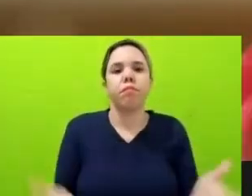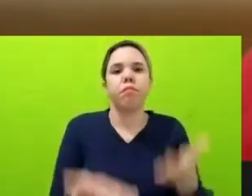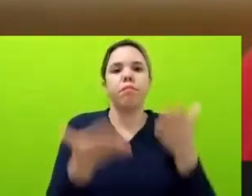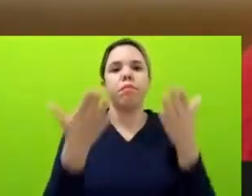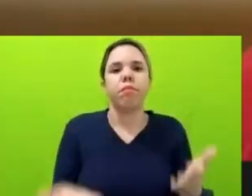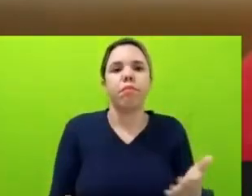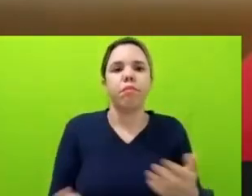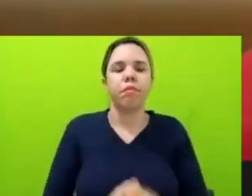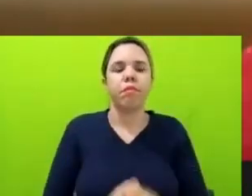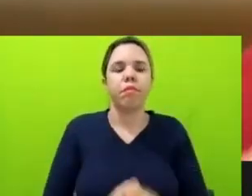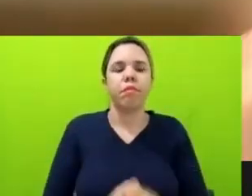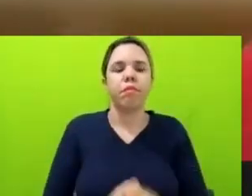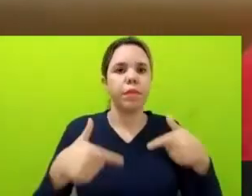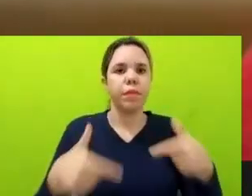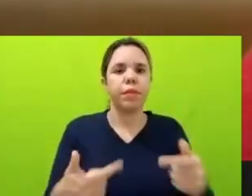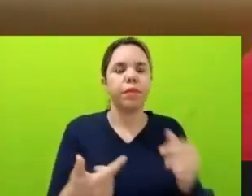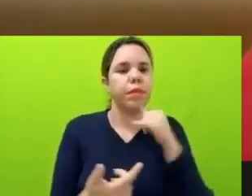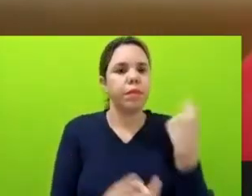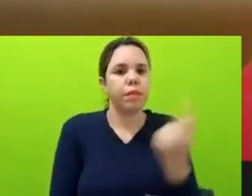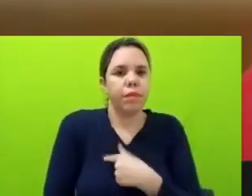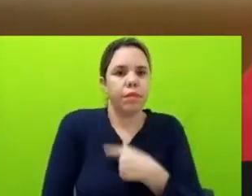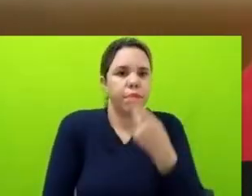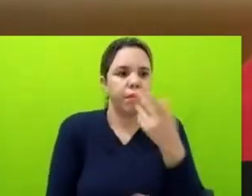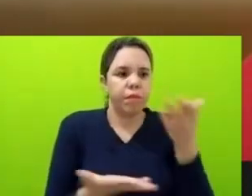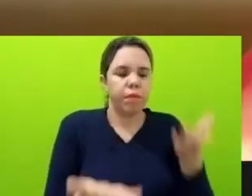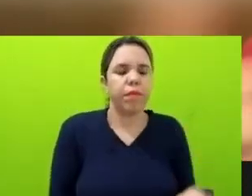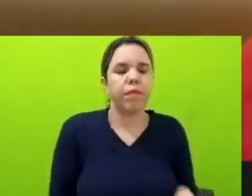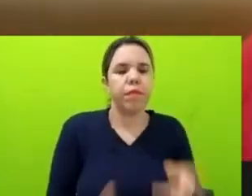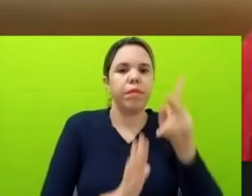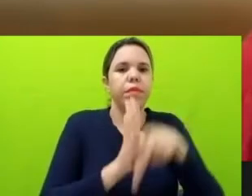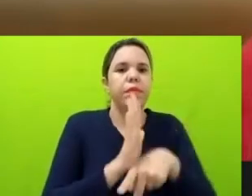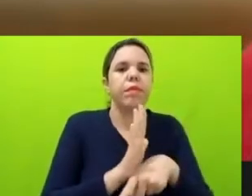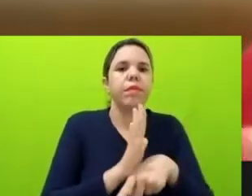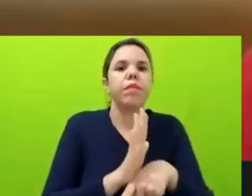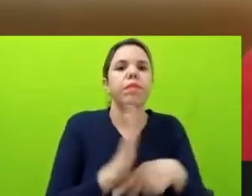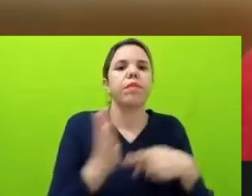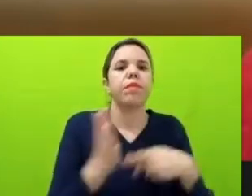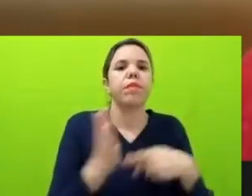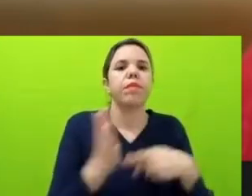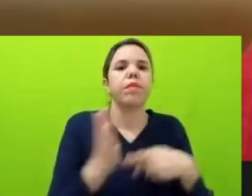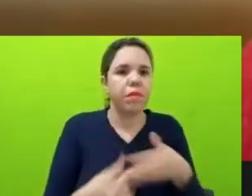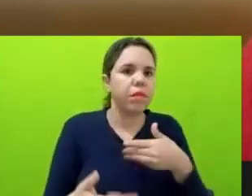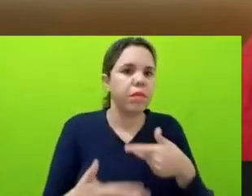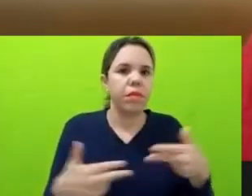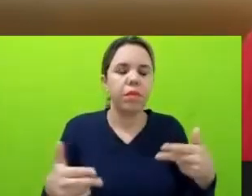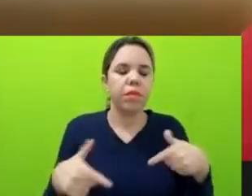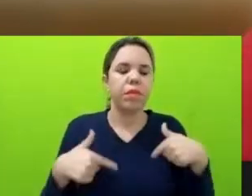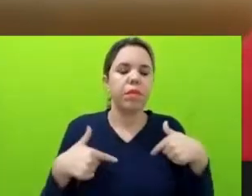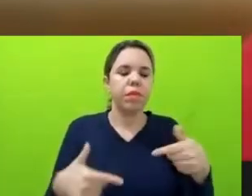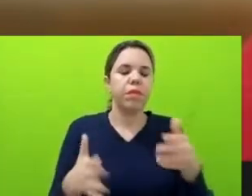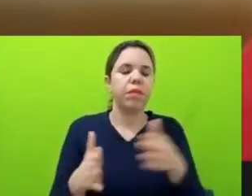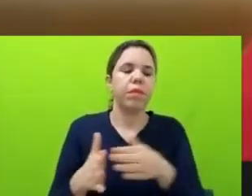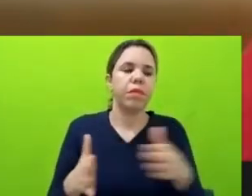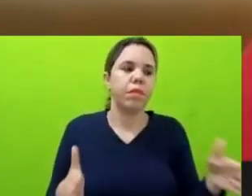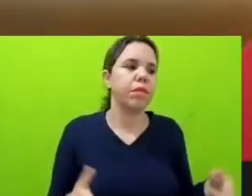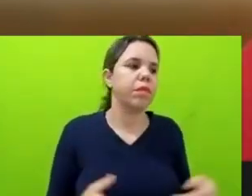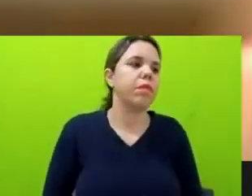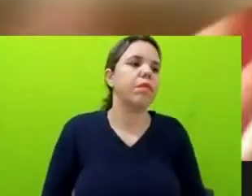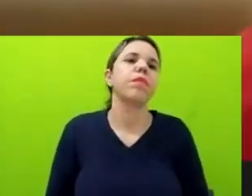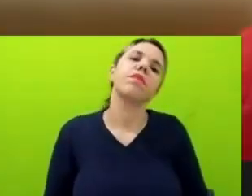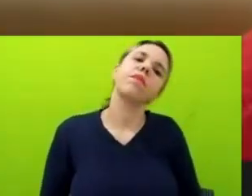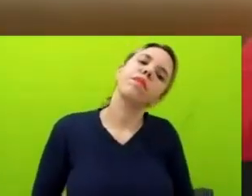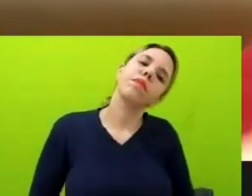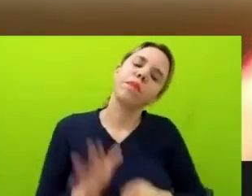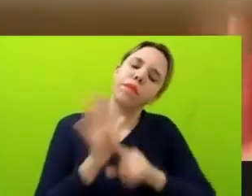como as que nós citamos aqui, projetos, qualquer tipo de iniciativa que investigue, que